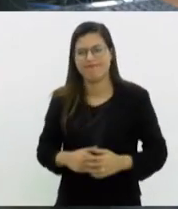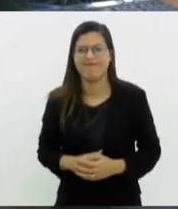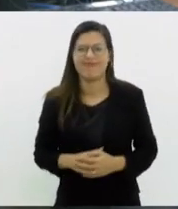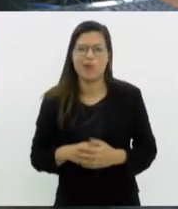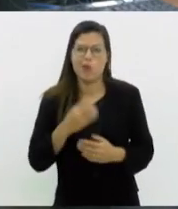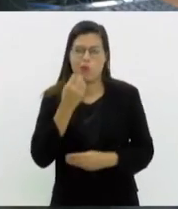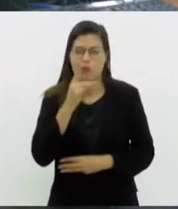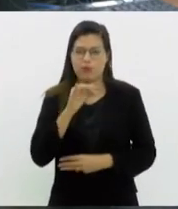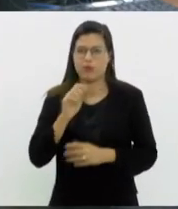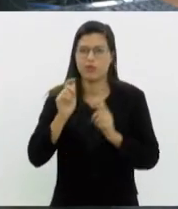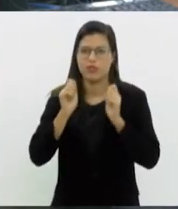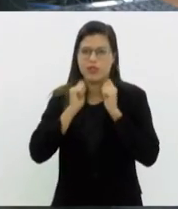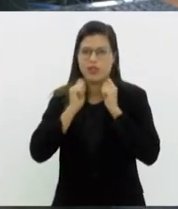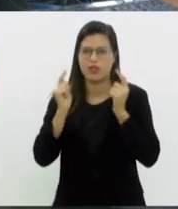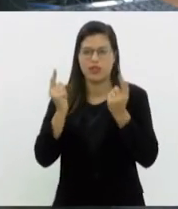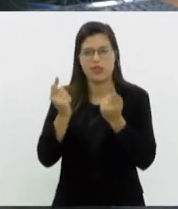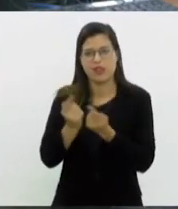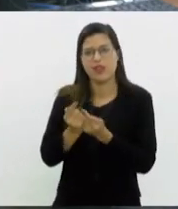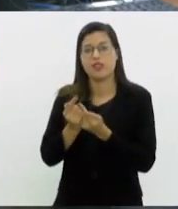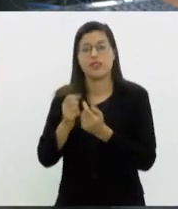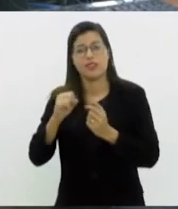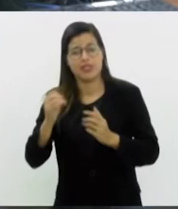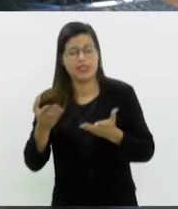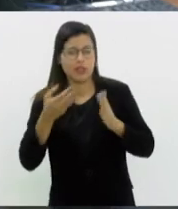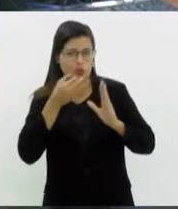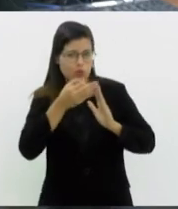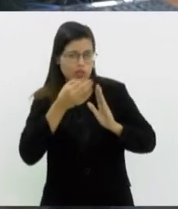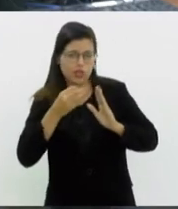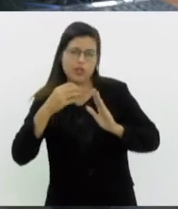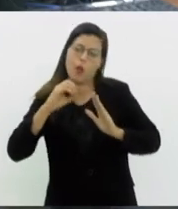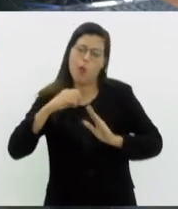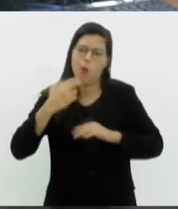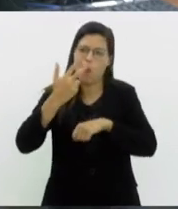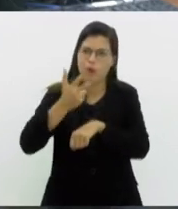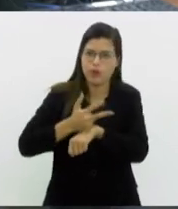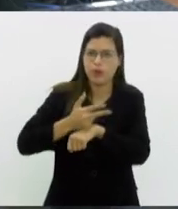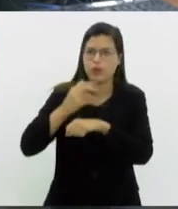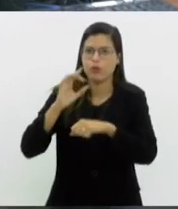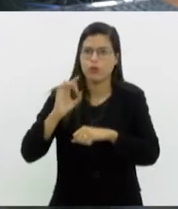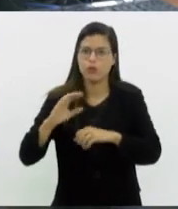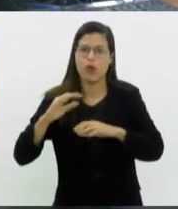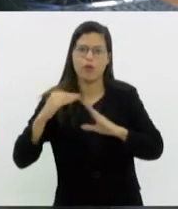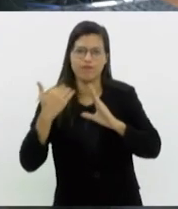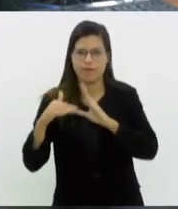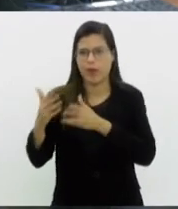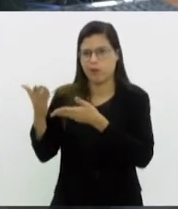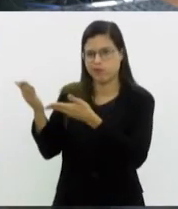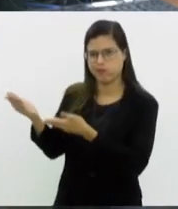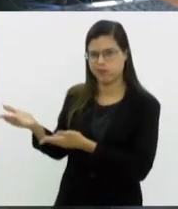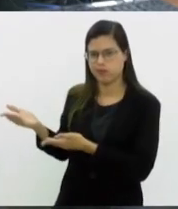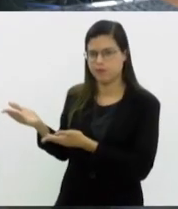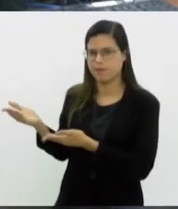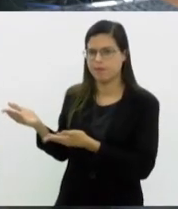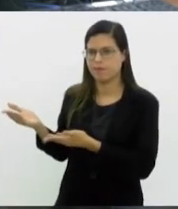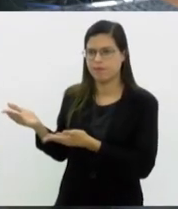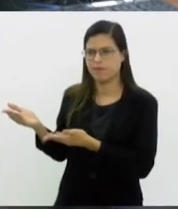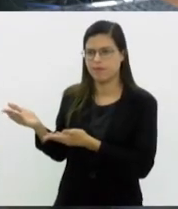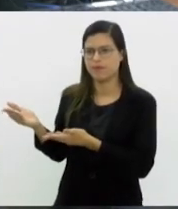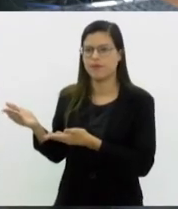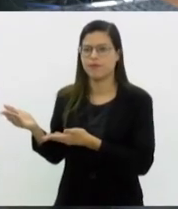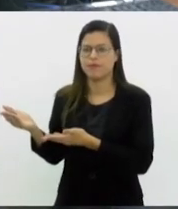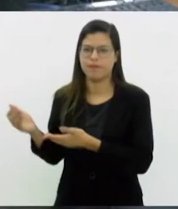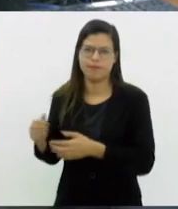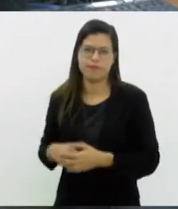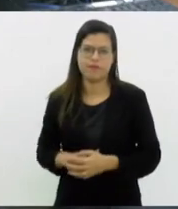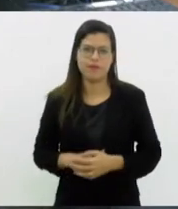você quiser enviar sugestões ou vídeos aí da sua cidade, é só mandar para o nosso e-mail tvalerje arroba alerje.rj.gov